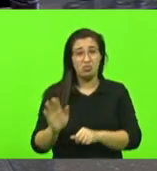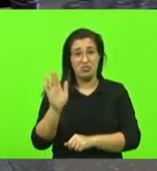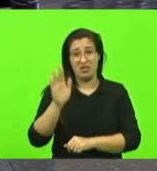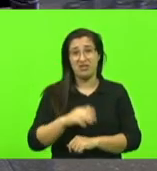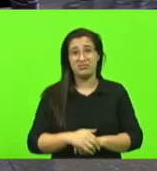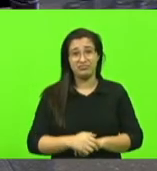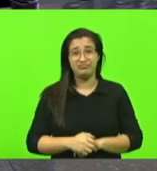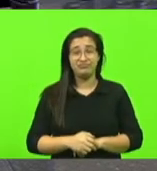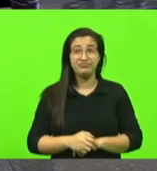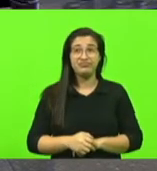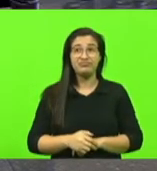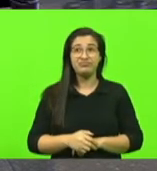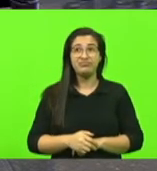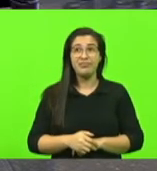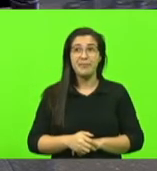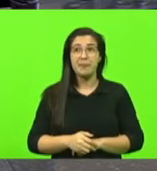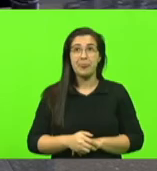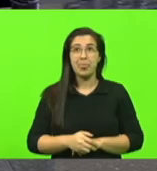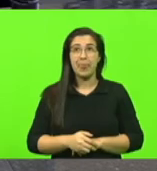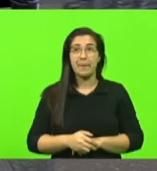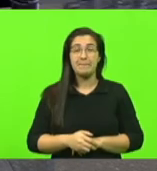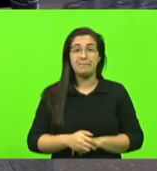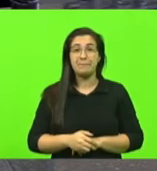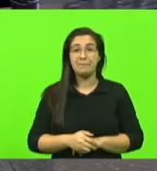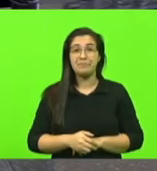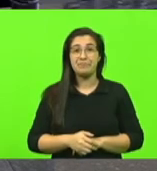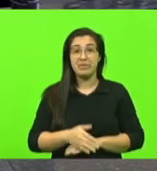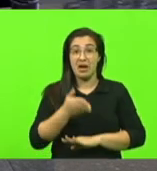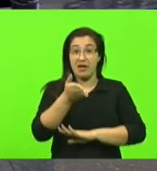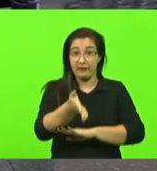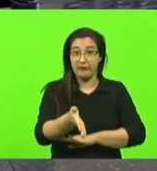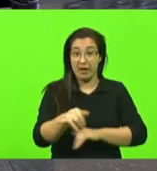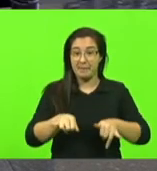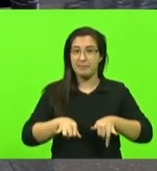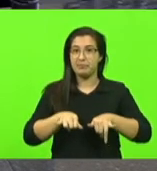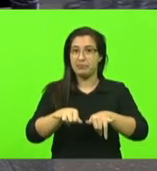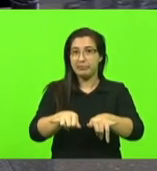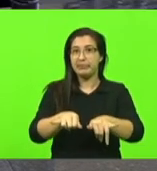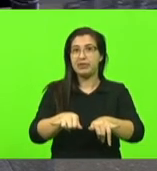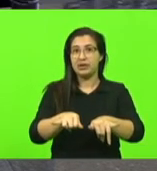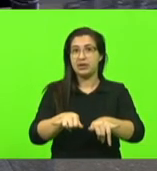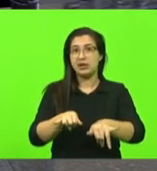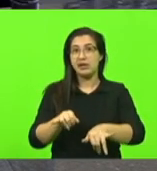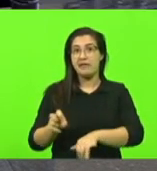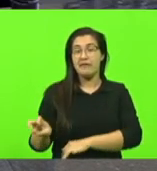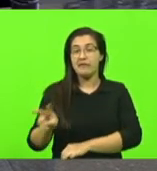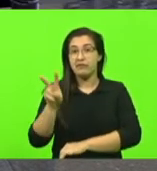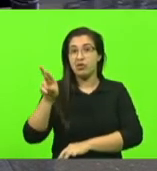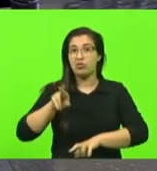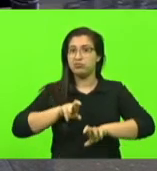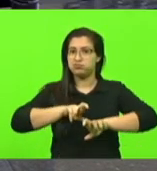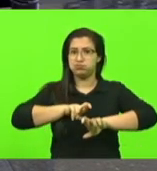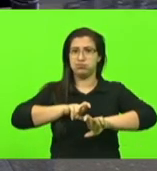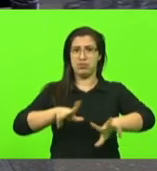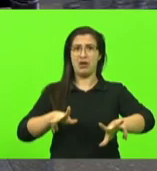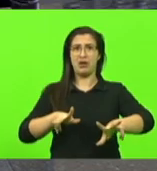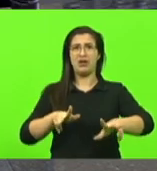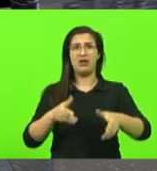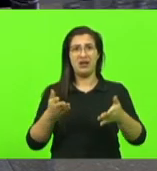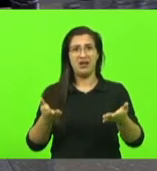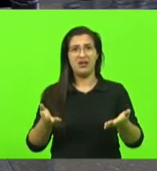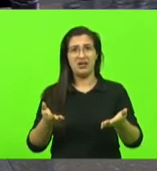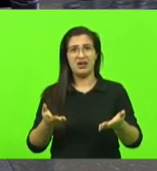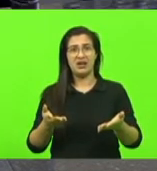quando estão lá no supermercado os preços são bem diferentes daqueles que